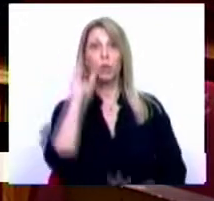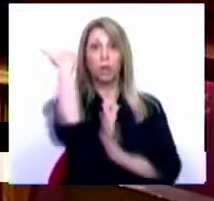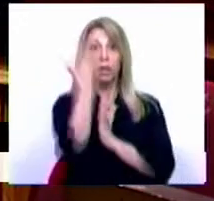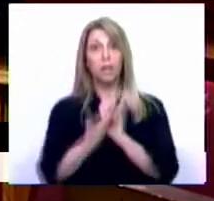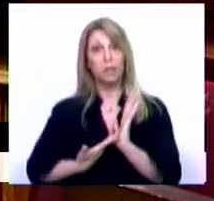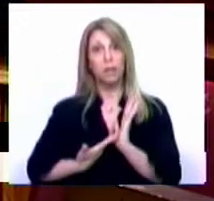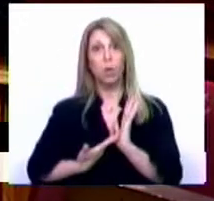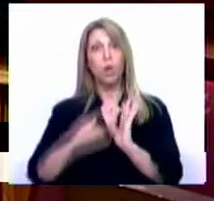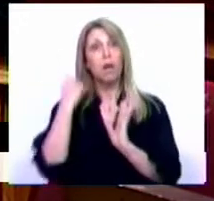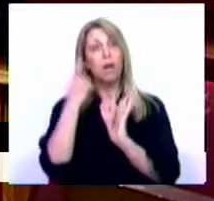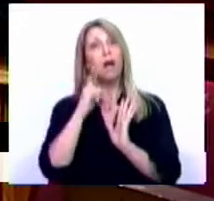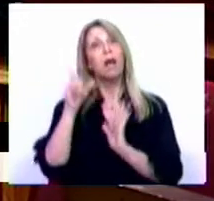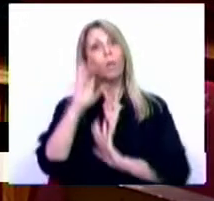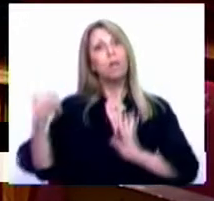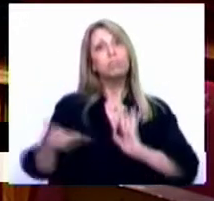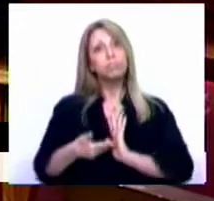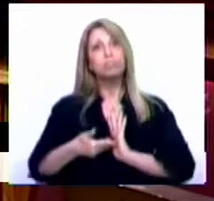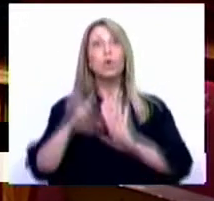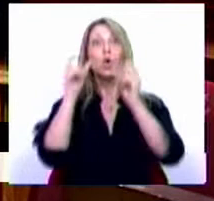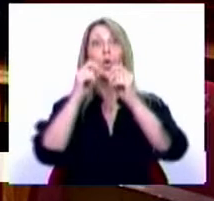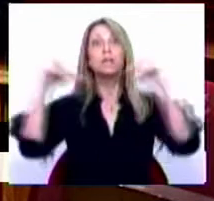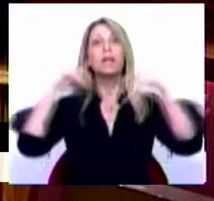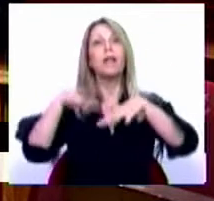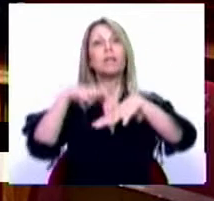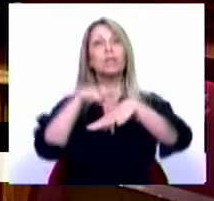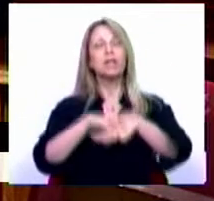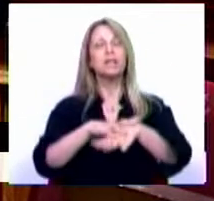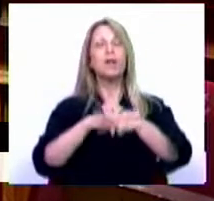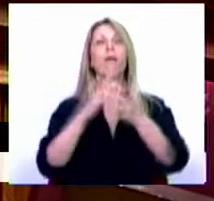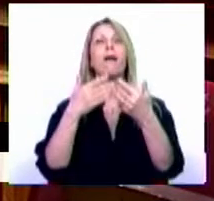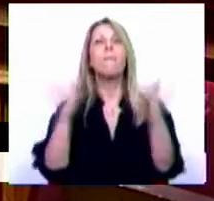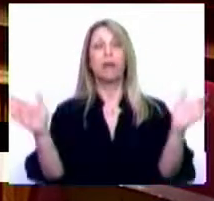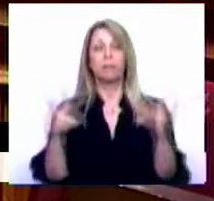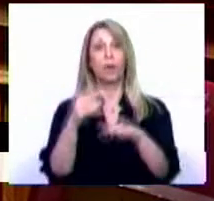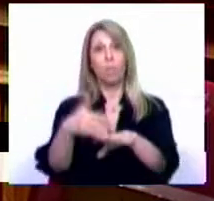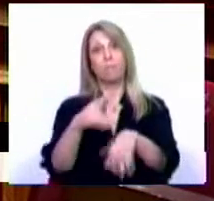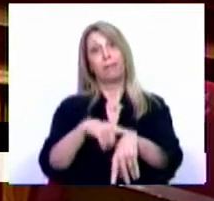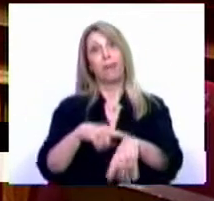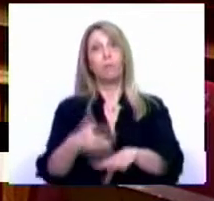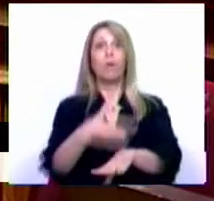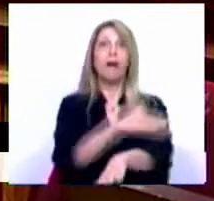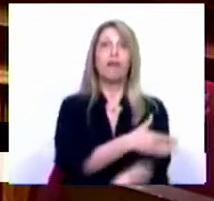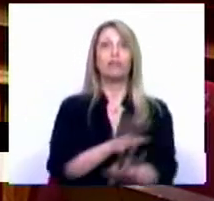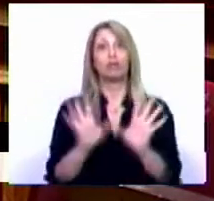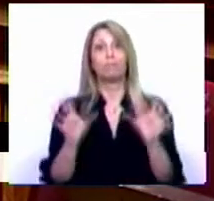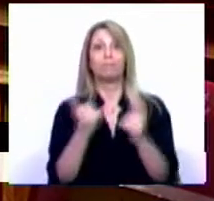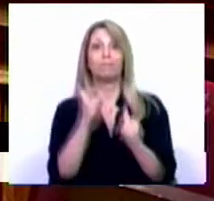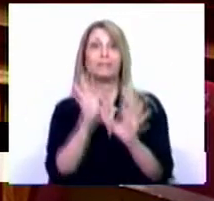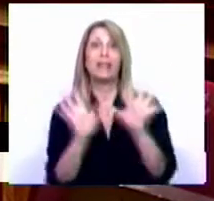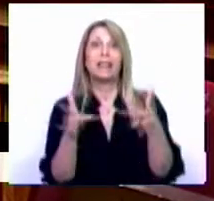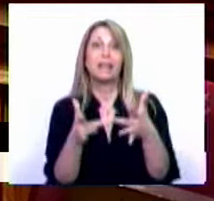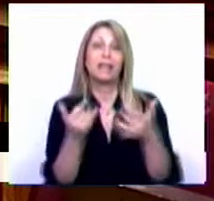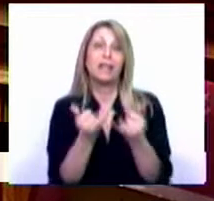expressamente o conceito de administração aberta. Estávamos numa era pré-digital, estávamos nas vésperas da época